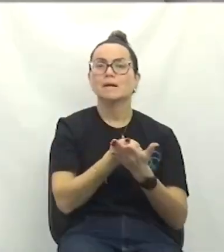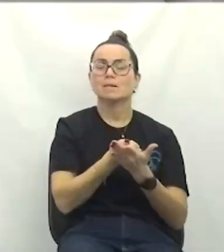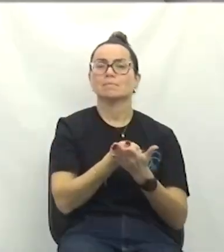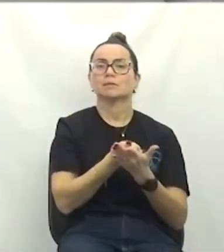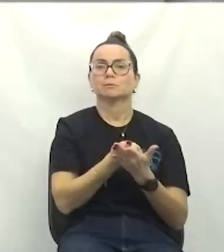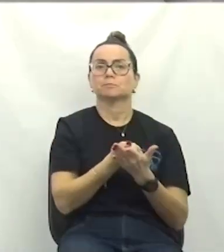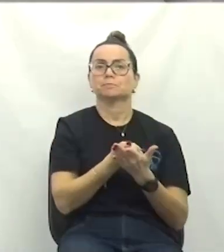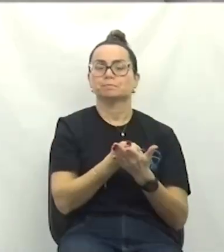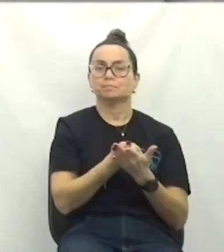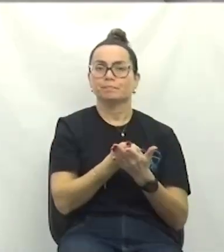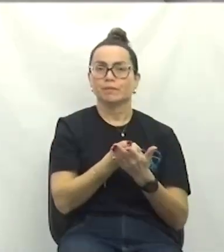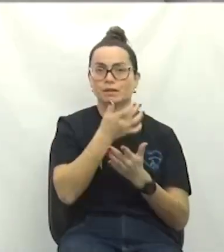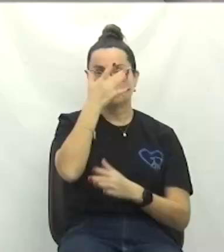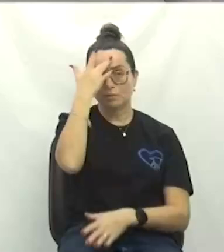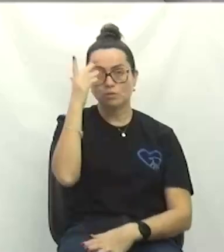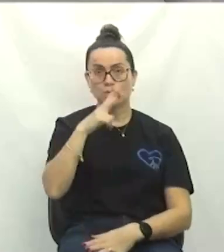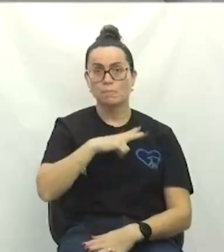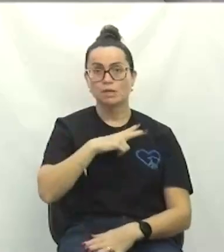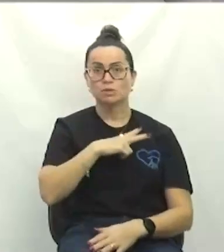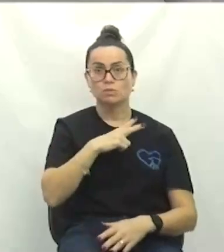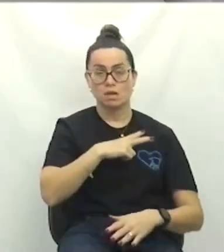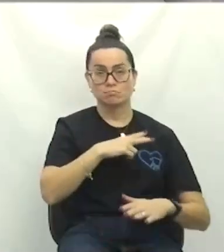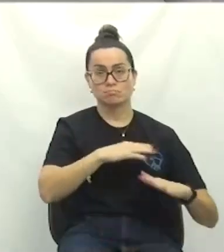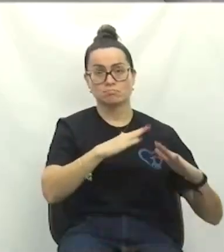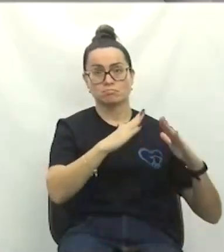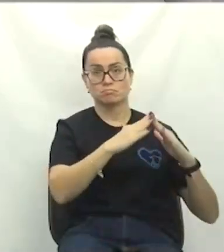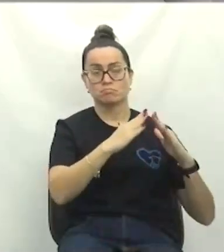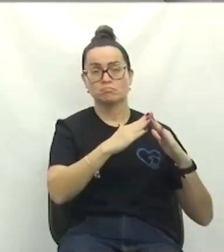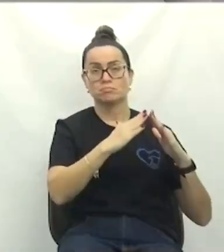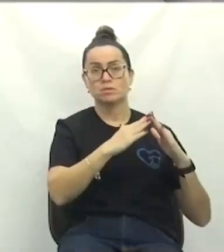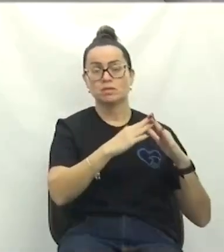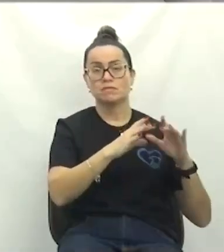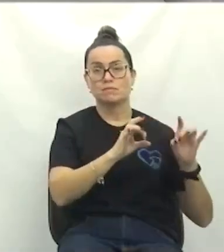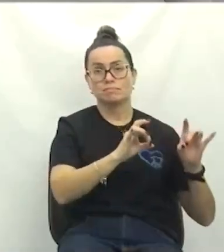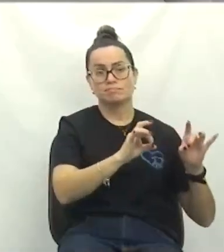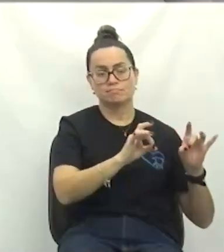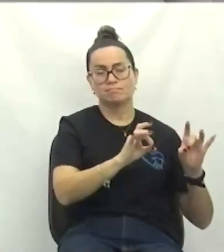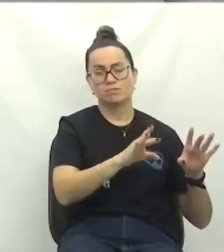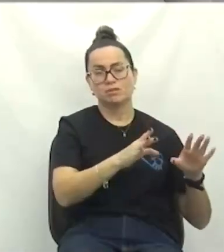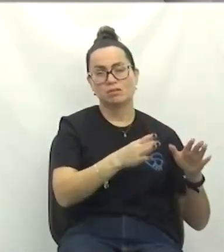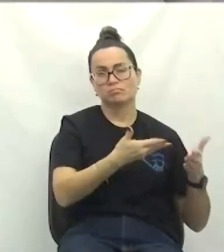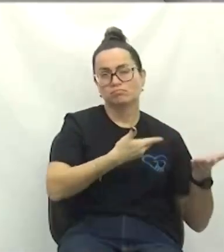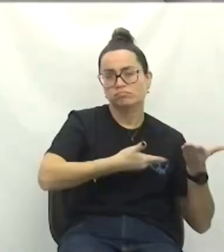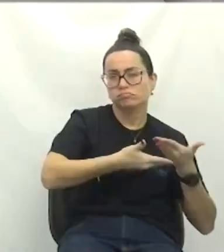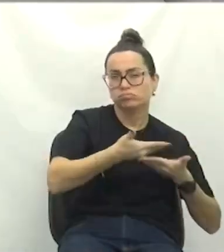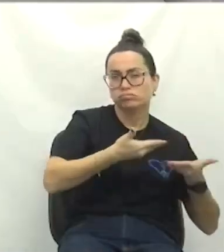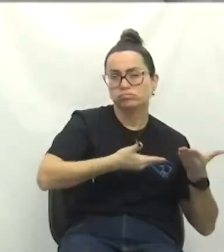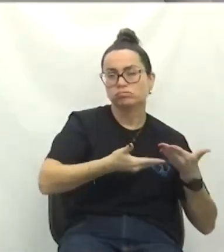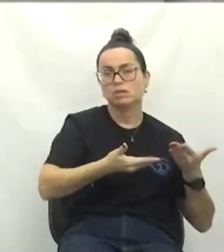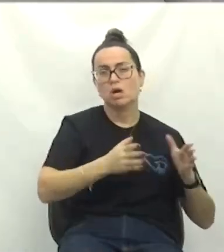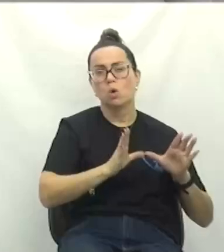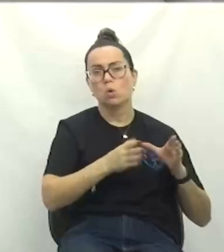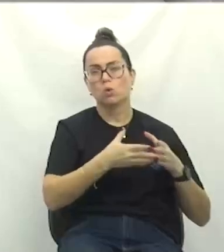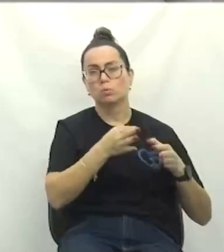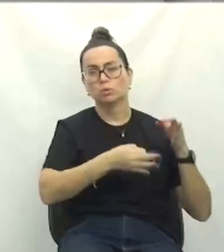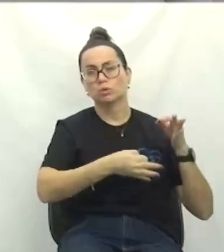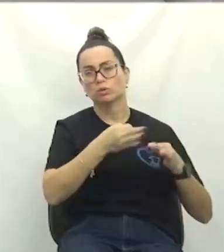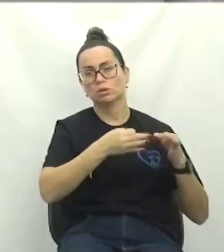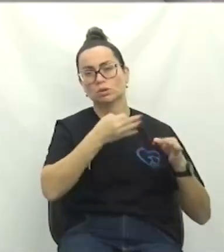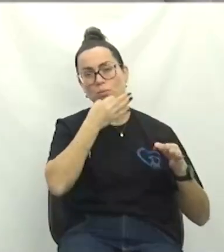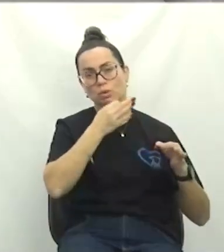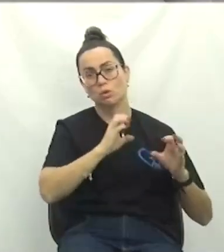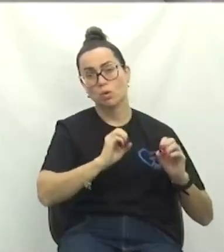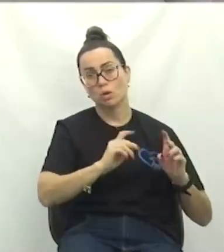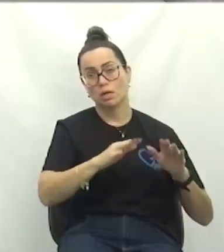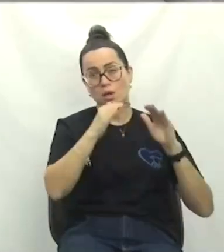a particular de bem imóvel desapropriado amigavelmente. A Comissão de Justiça e Redação opinou pela legalidade e